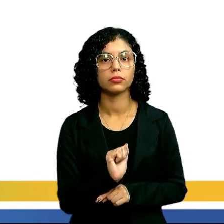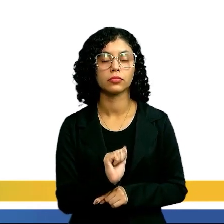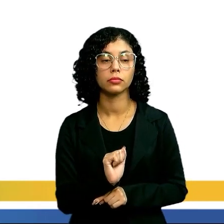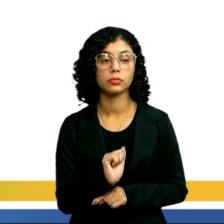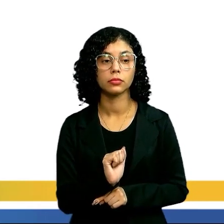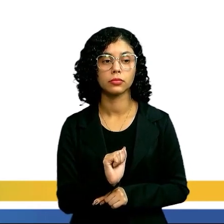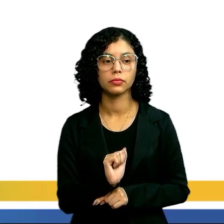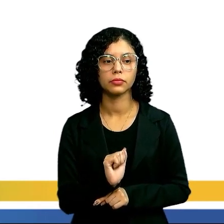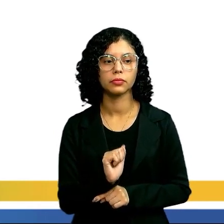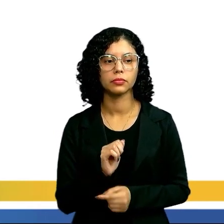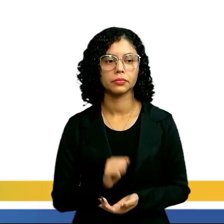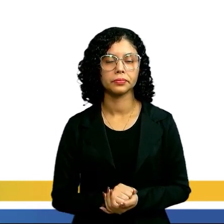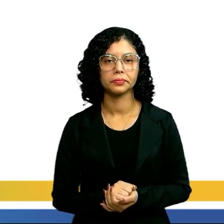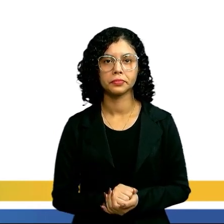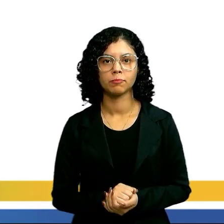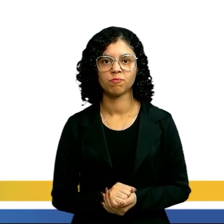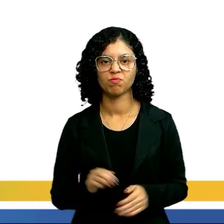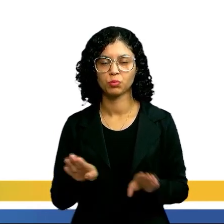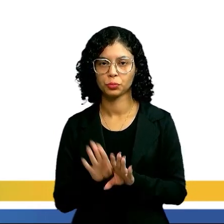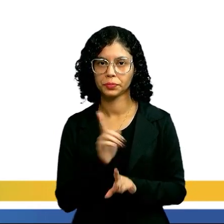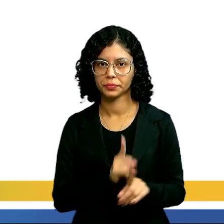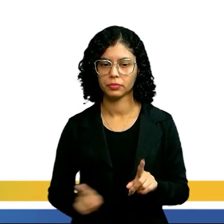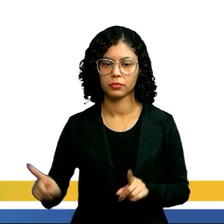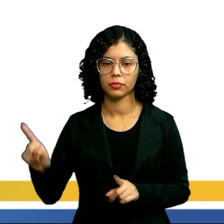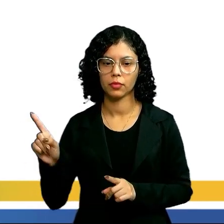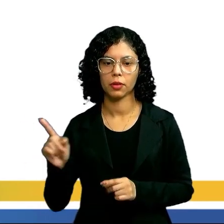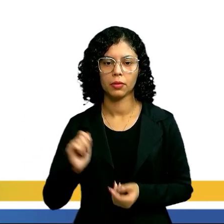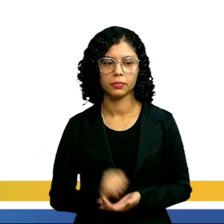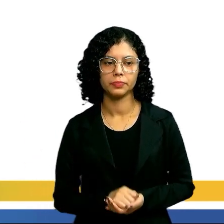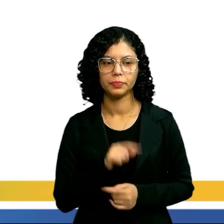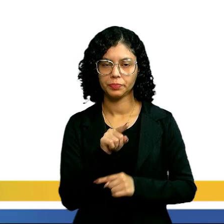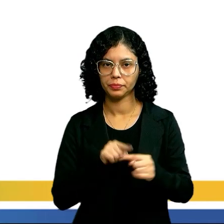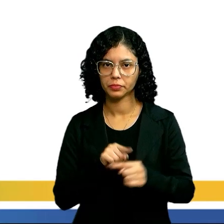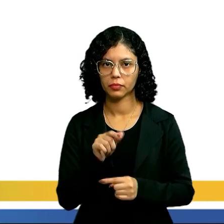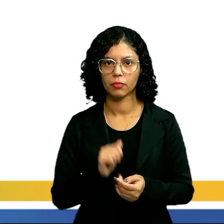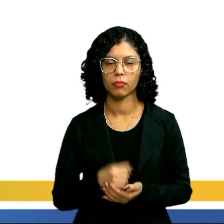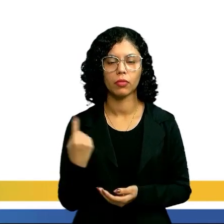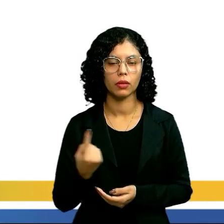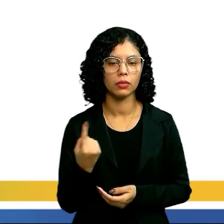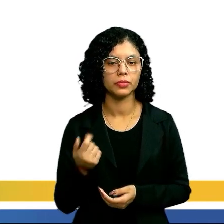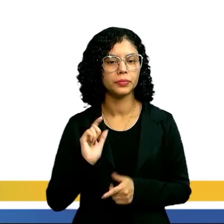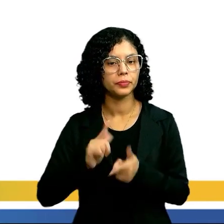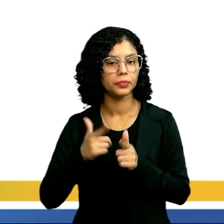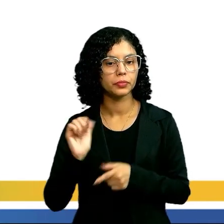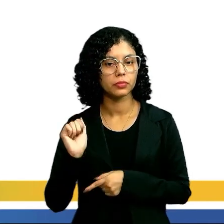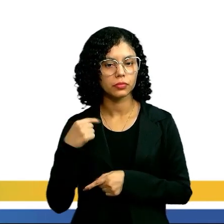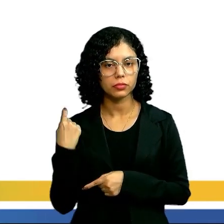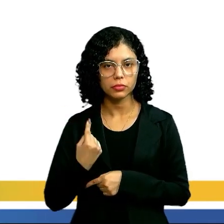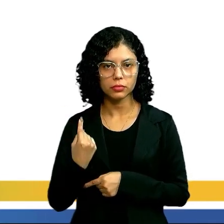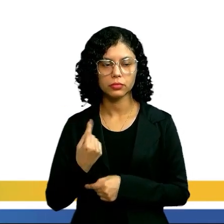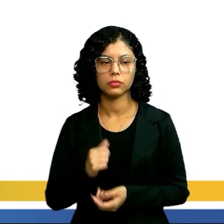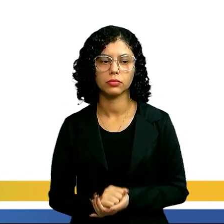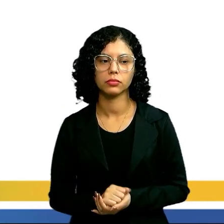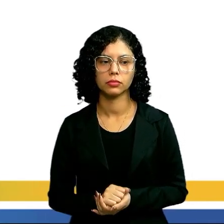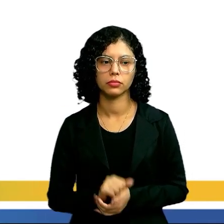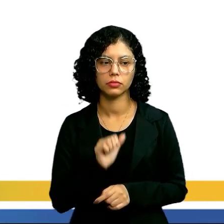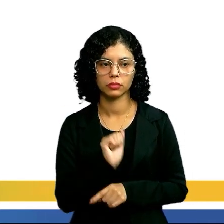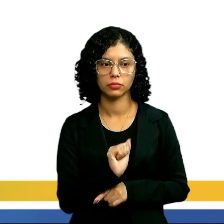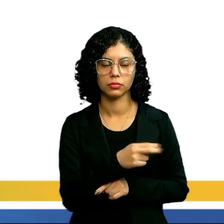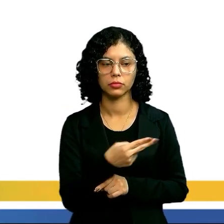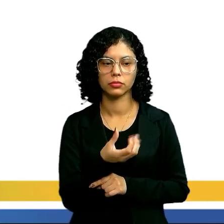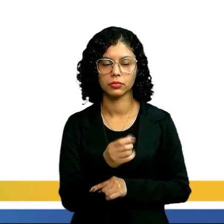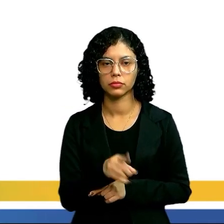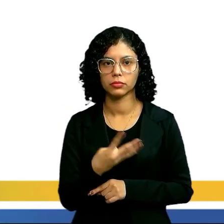Agora, gente vai pegar o número 8 e levar pra divisão, isolando a letra A sozinho. A é igual